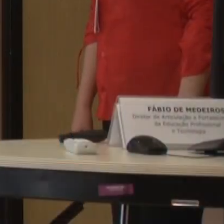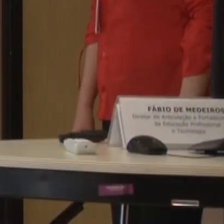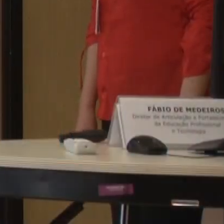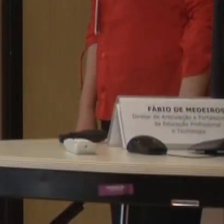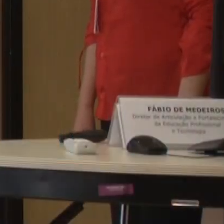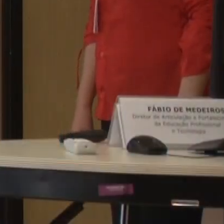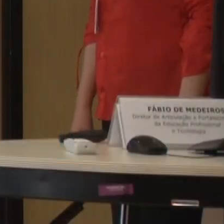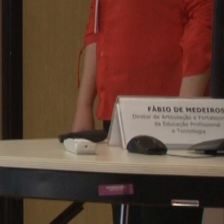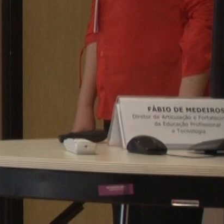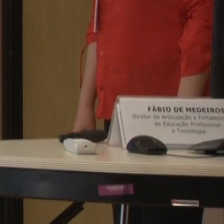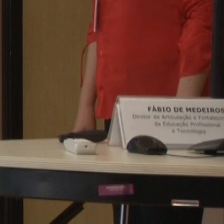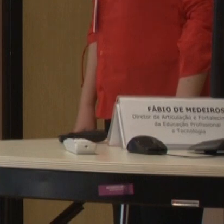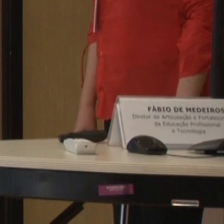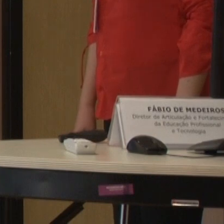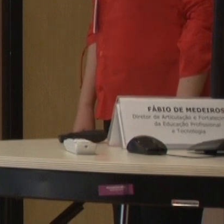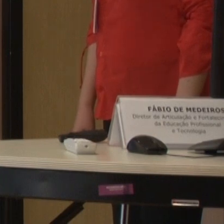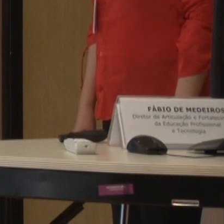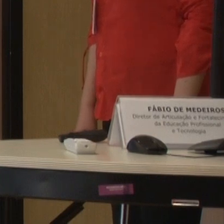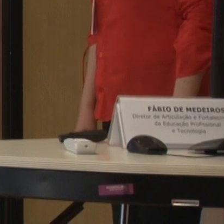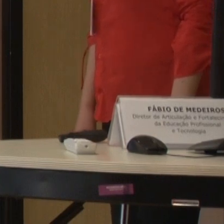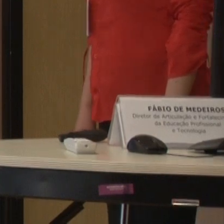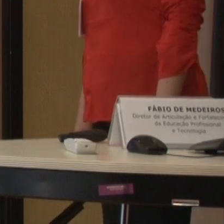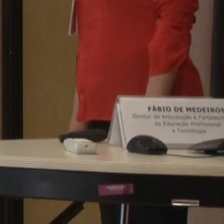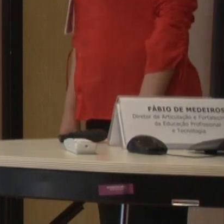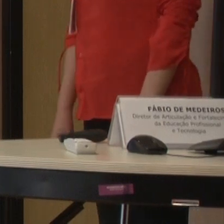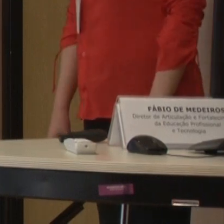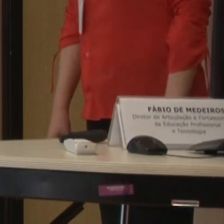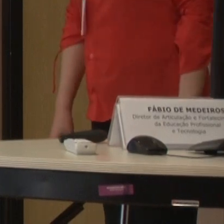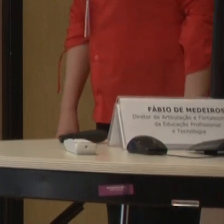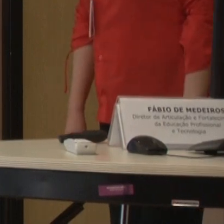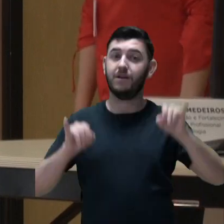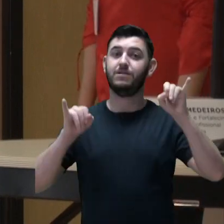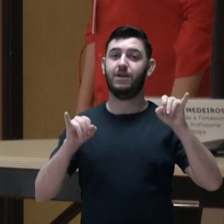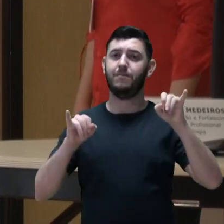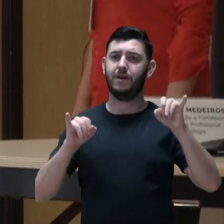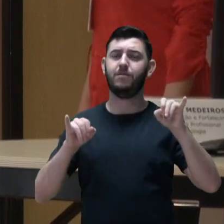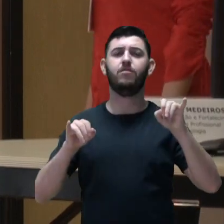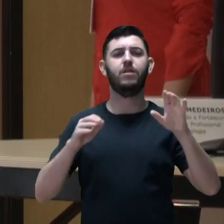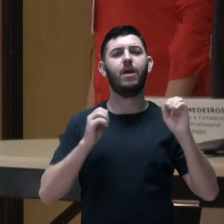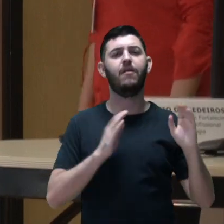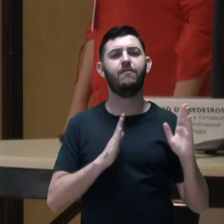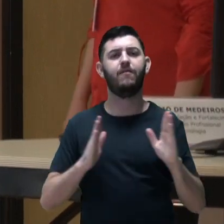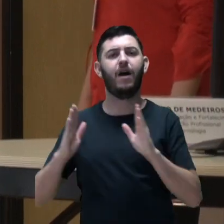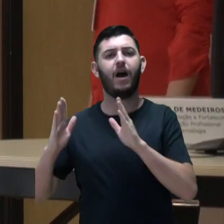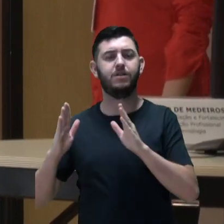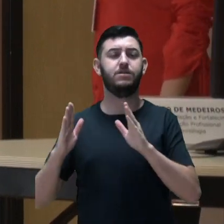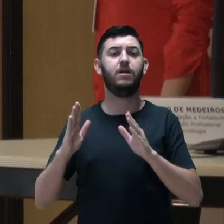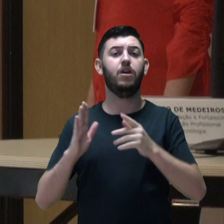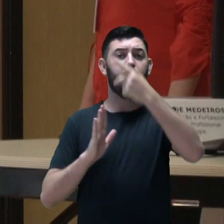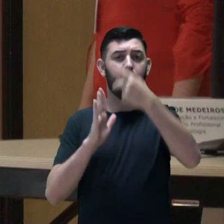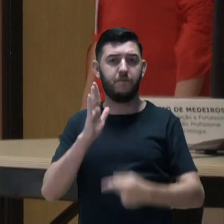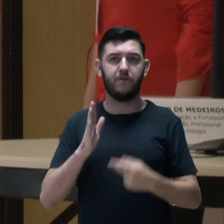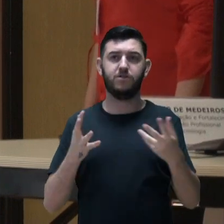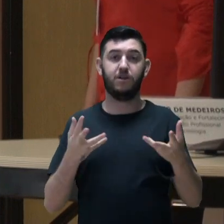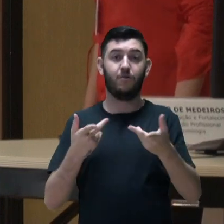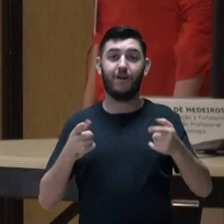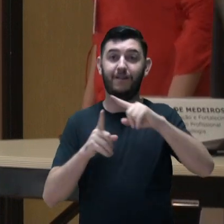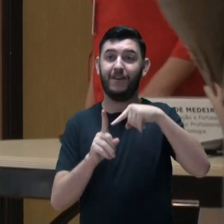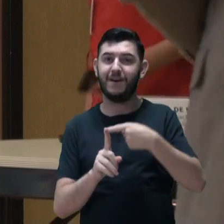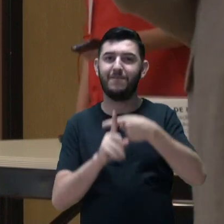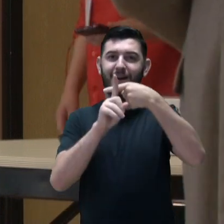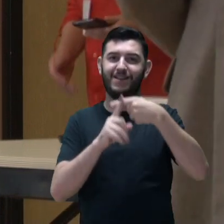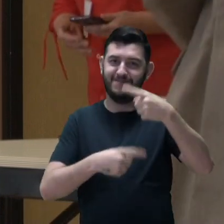Sejam bem-vindos à solenidade de lançamento da nova fase do programa Qualifica Mais Progredir.